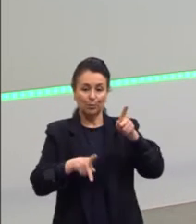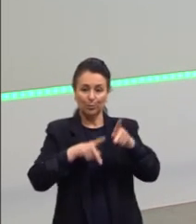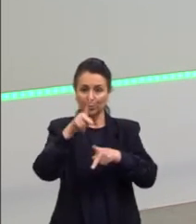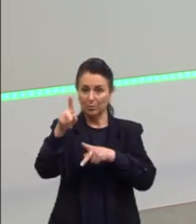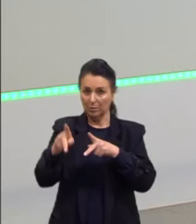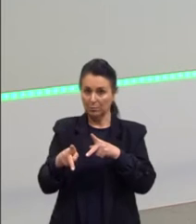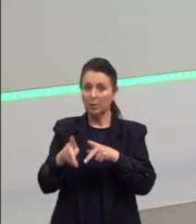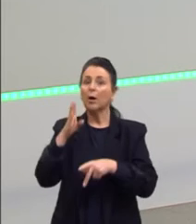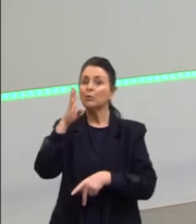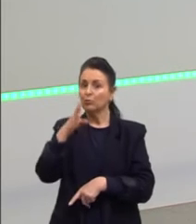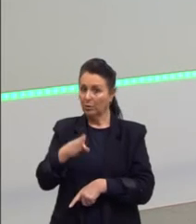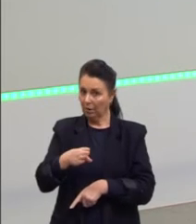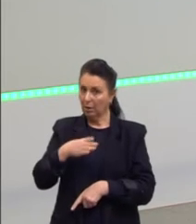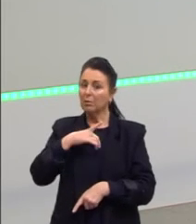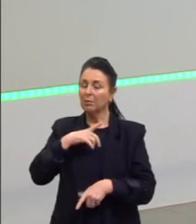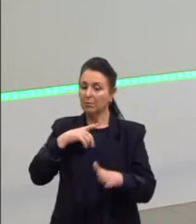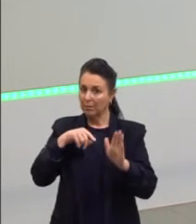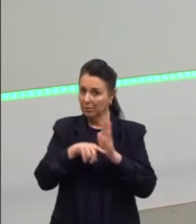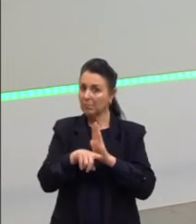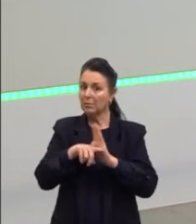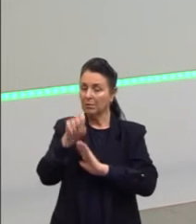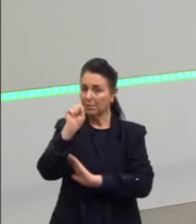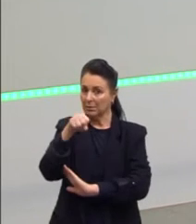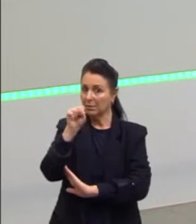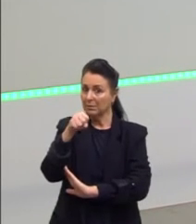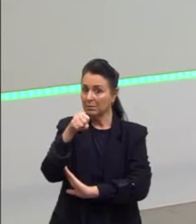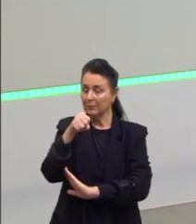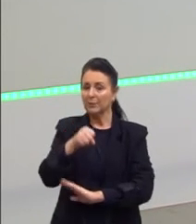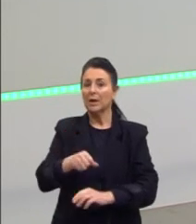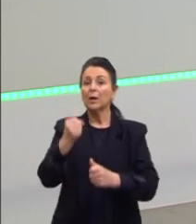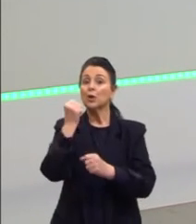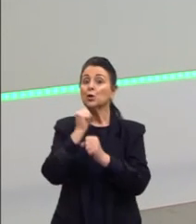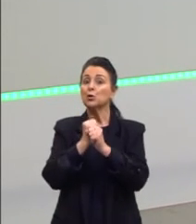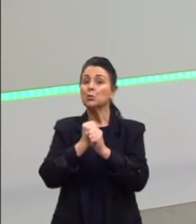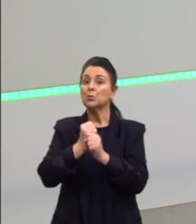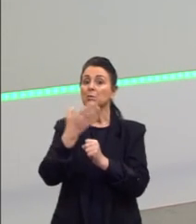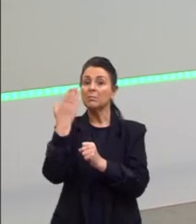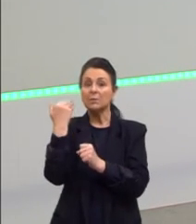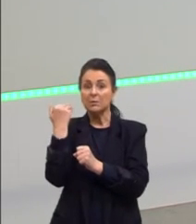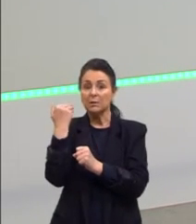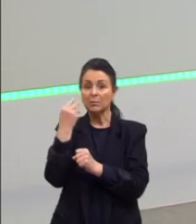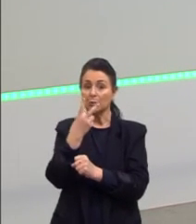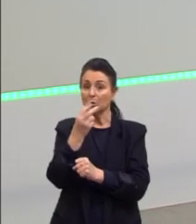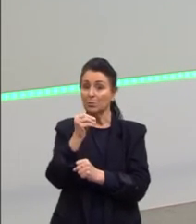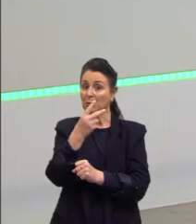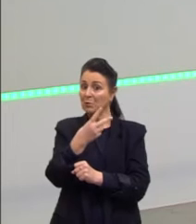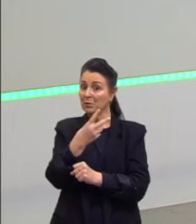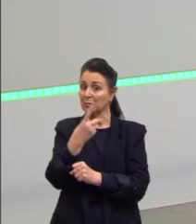caiu, né? E caiu no ano passado, bem recente já, ó.